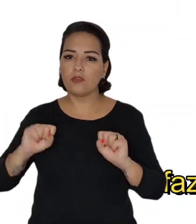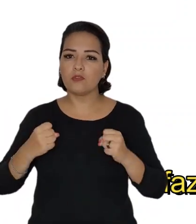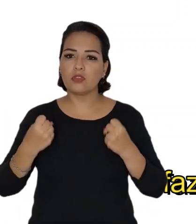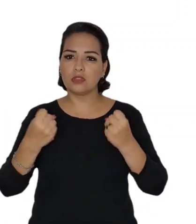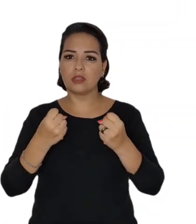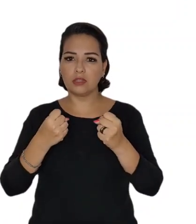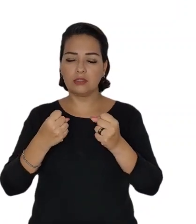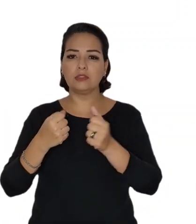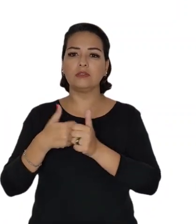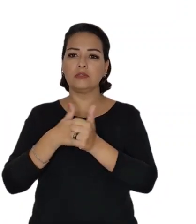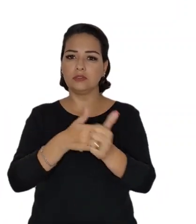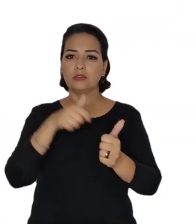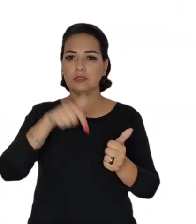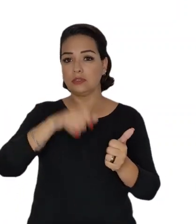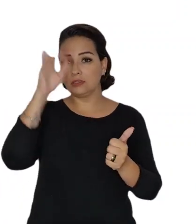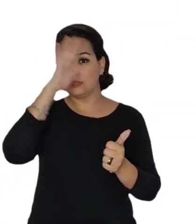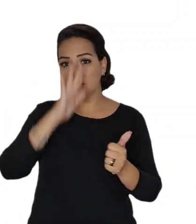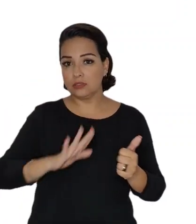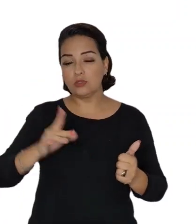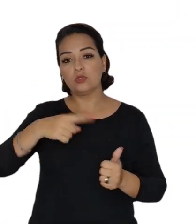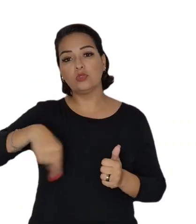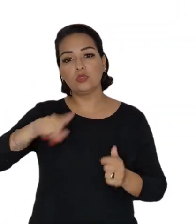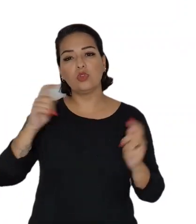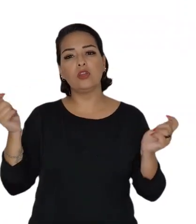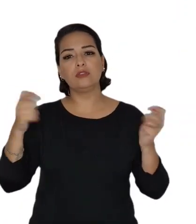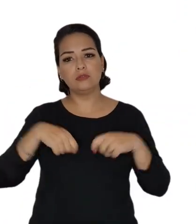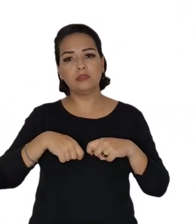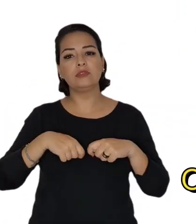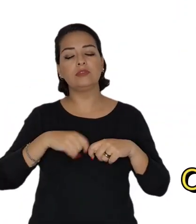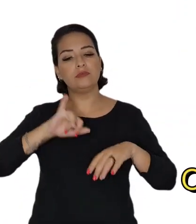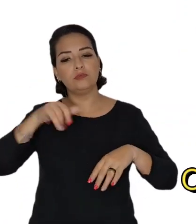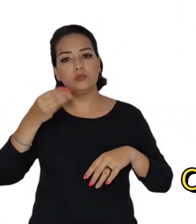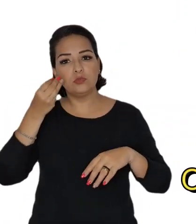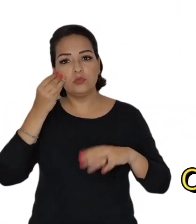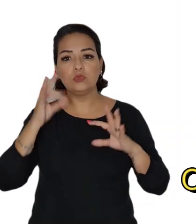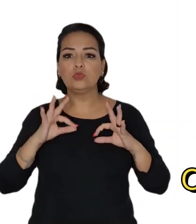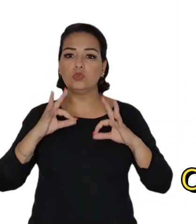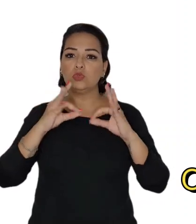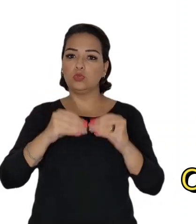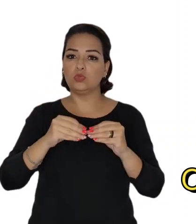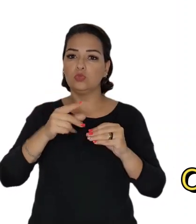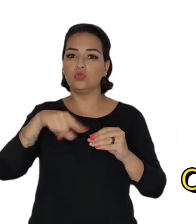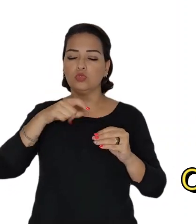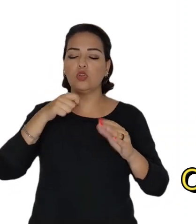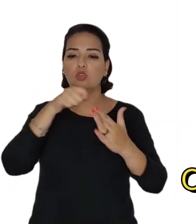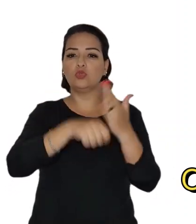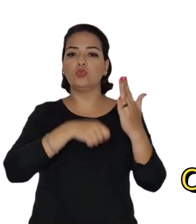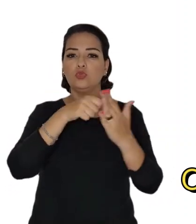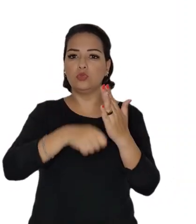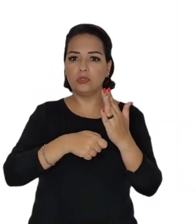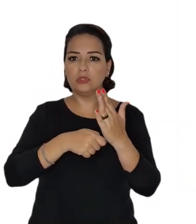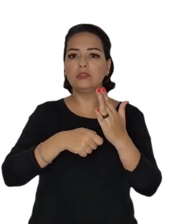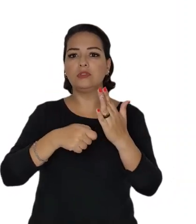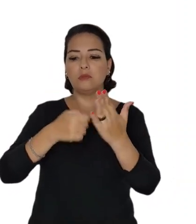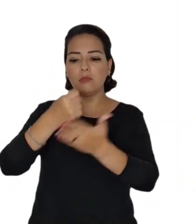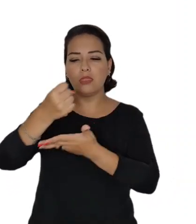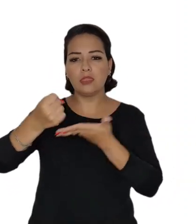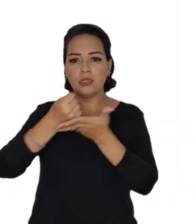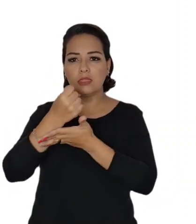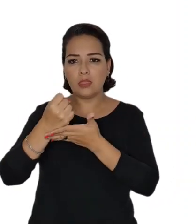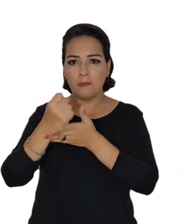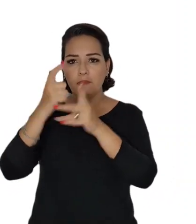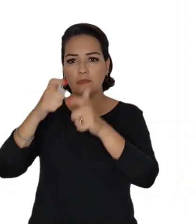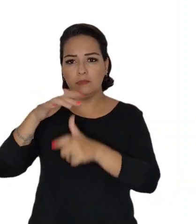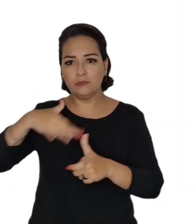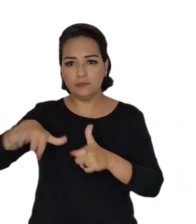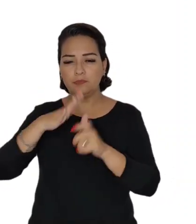fortalecendo esse segmento até chegar aqui na nacional, onde a gente pode fazer valer muito do que lutamos aí na base do território,